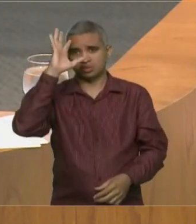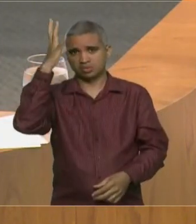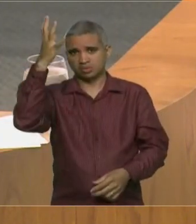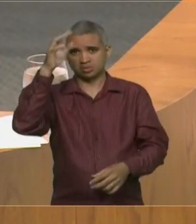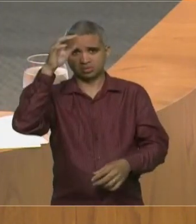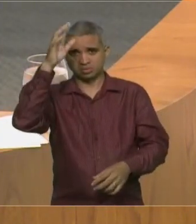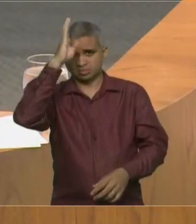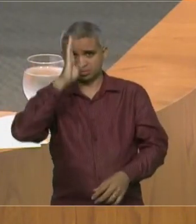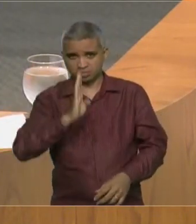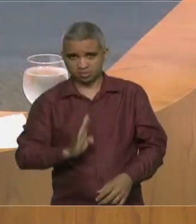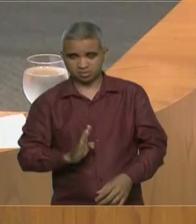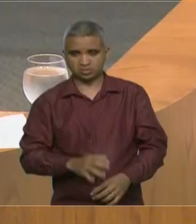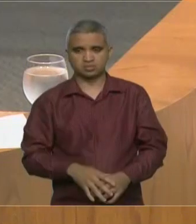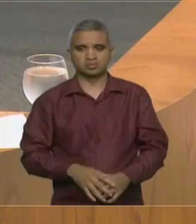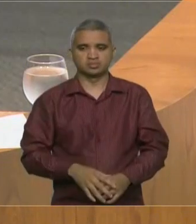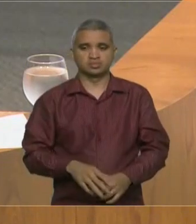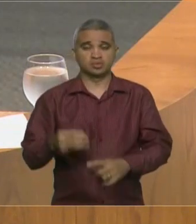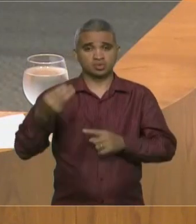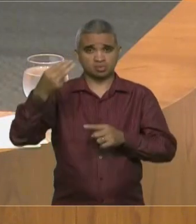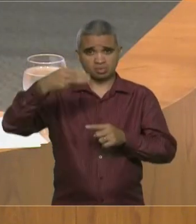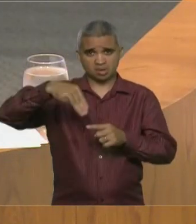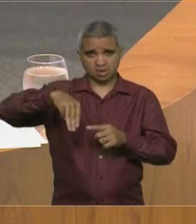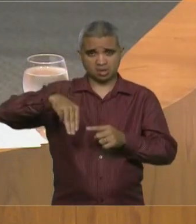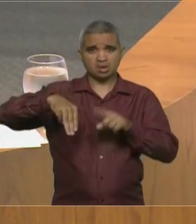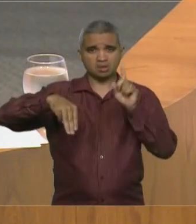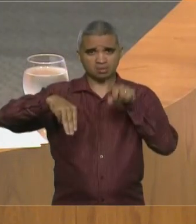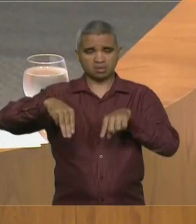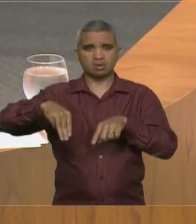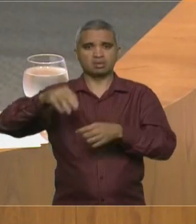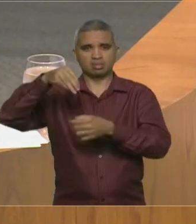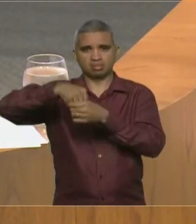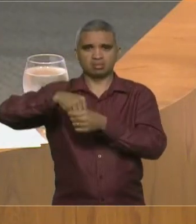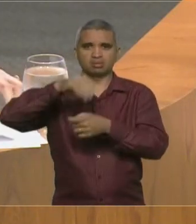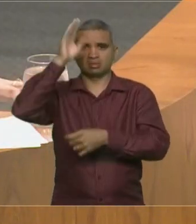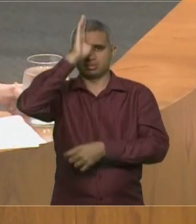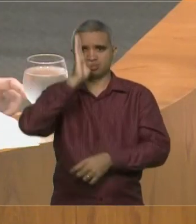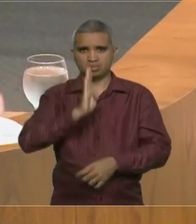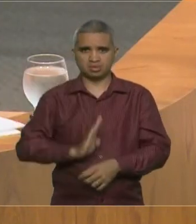O Maranhão faz parte do Brasil. Eu encerro. Muito obrigada, senhora presidente. senhora